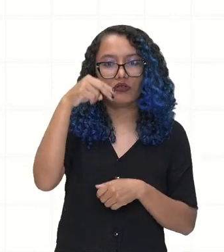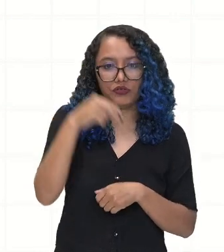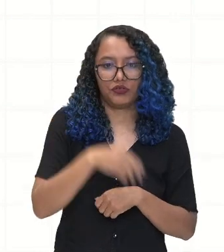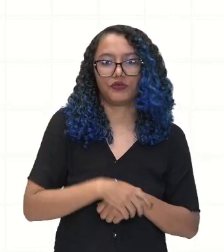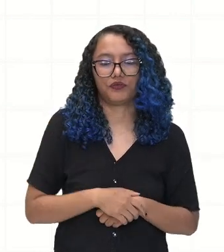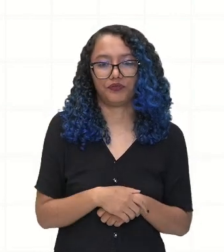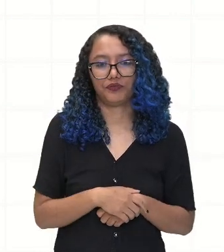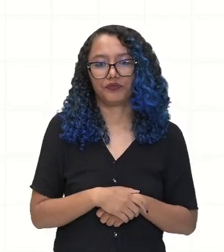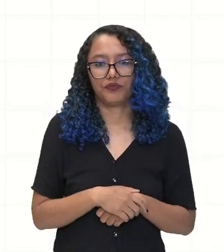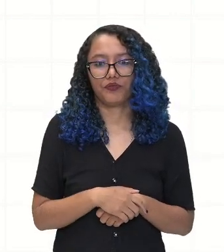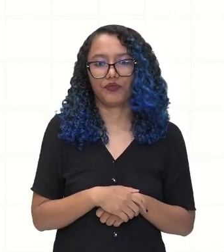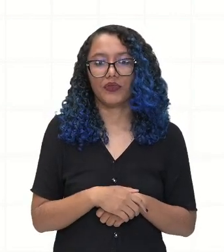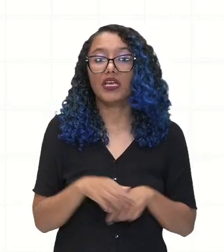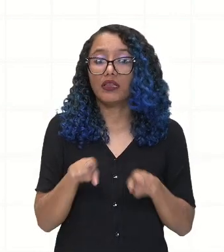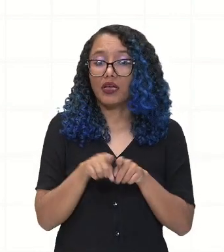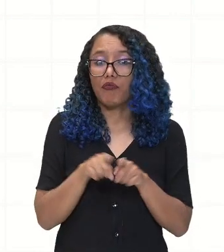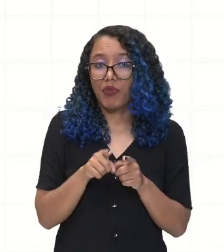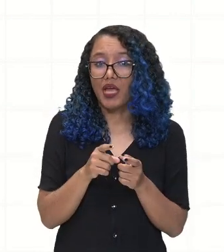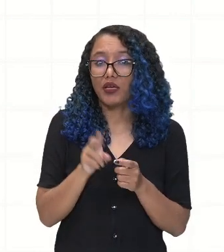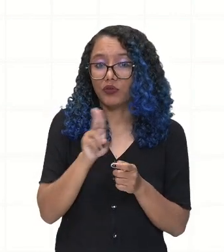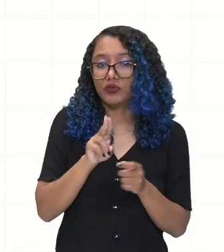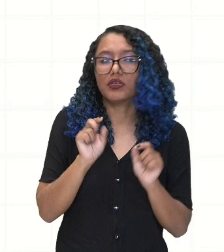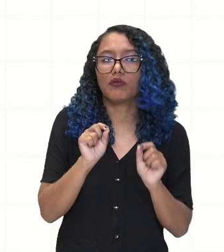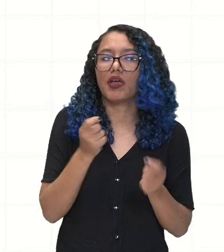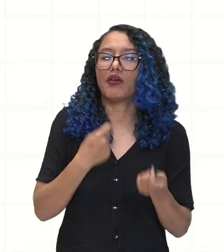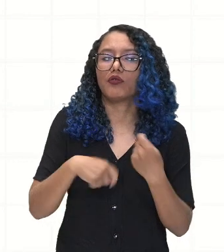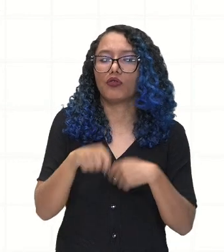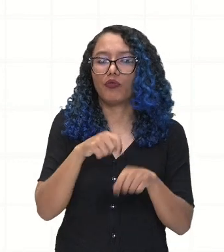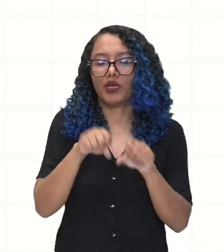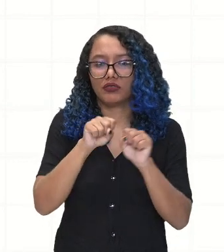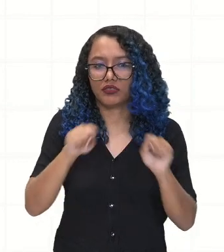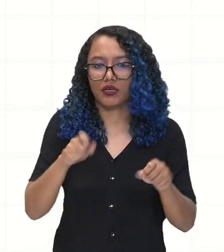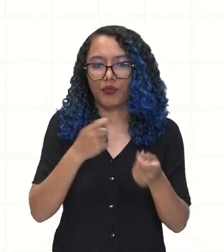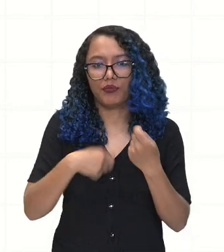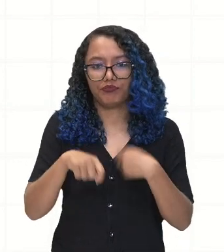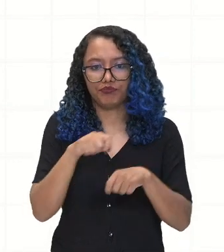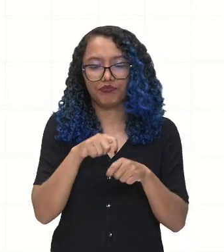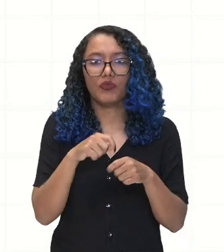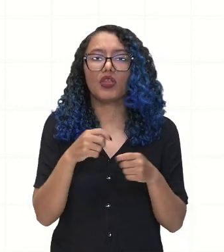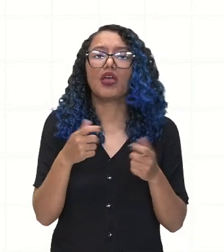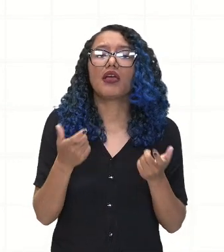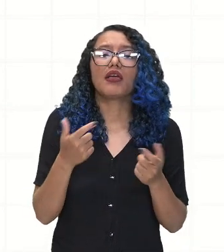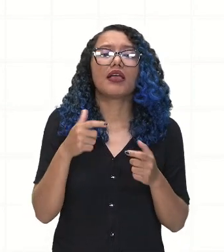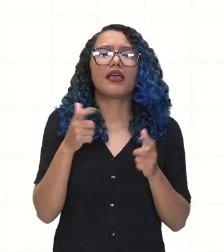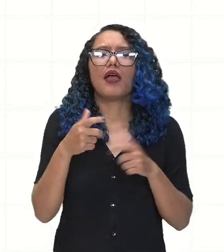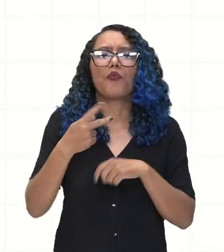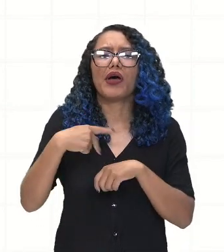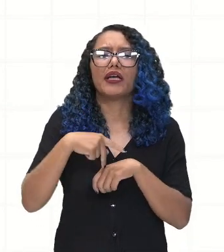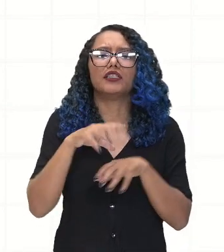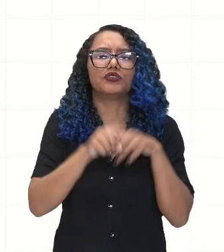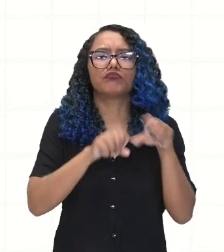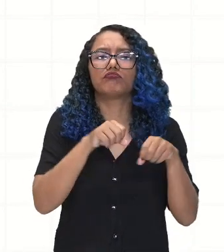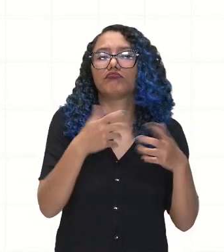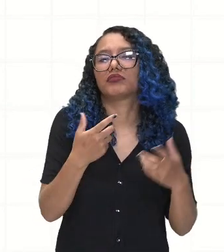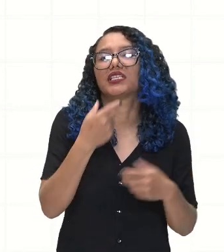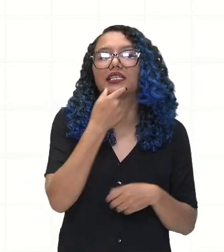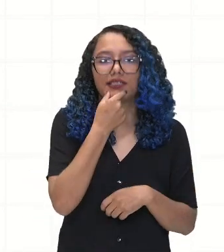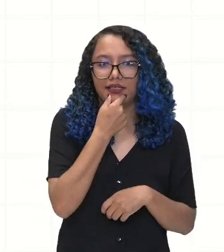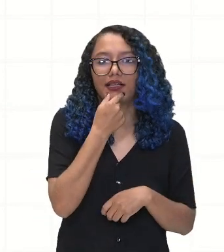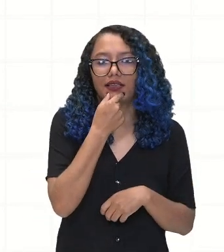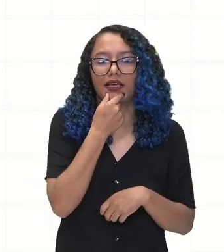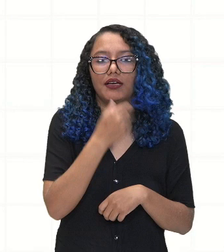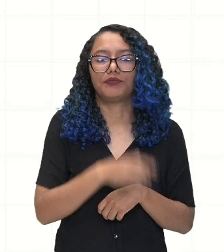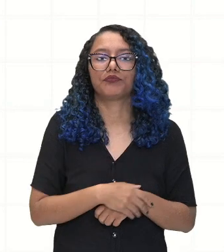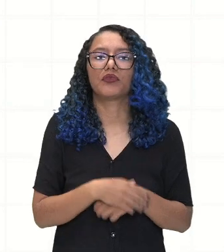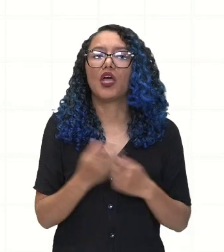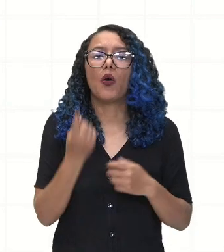nesse processo da América do Norte que vai ser colonizada pela Inglaterra. A princípio, Inglaterra, ela não tinha muito interesse